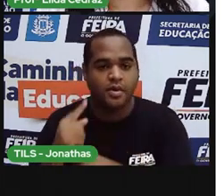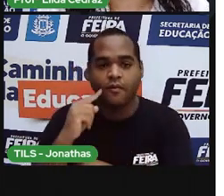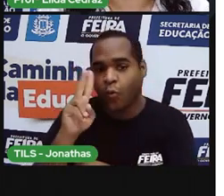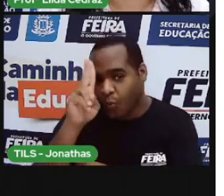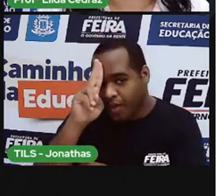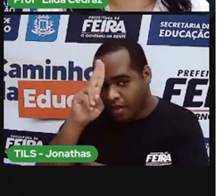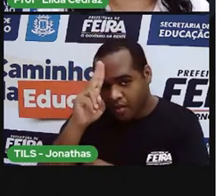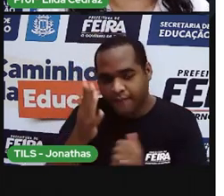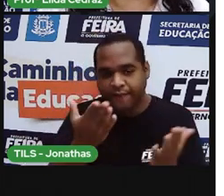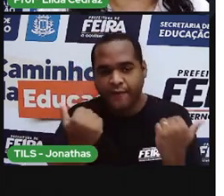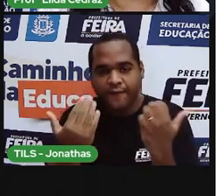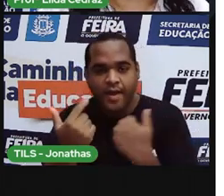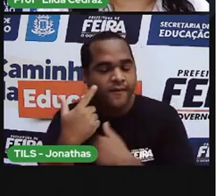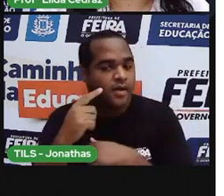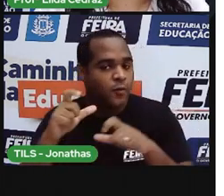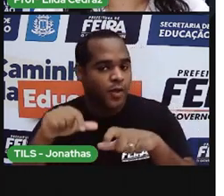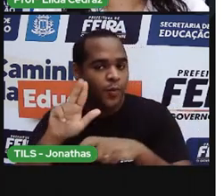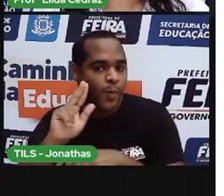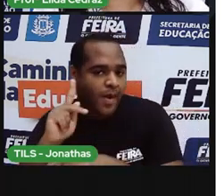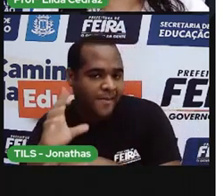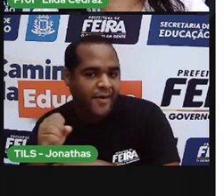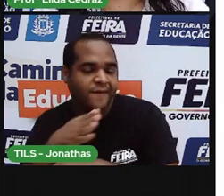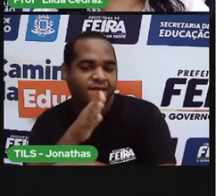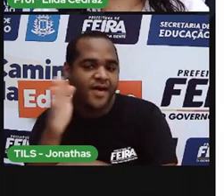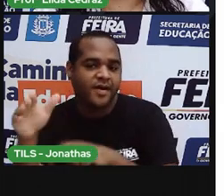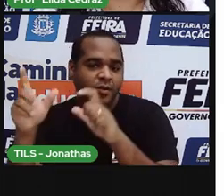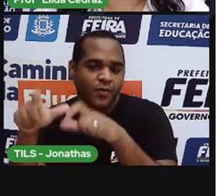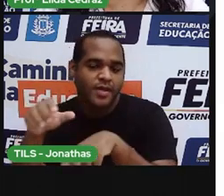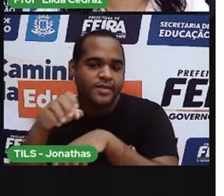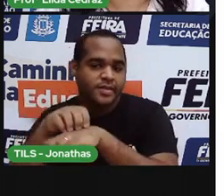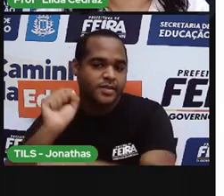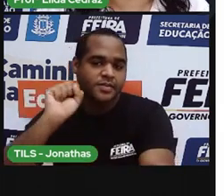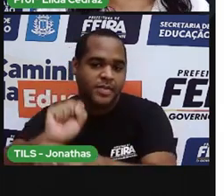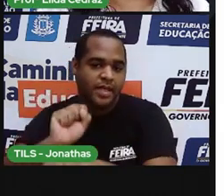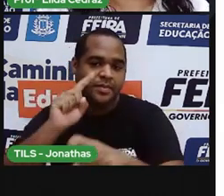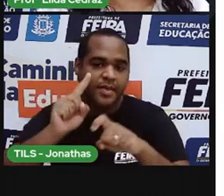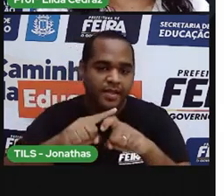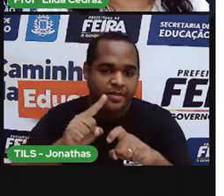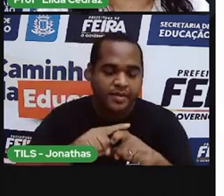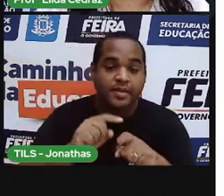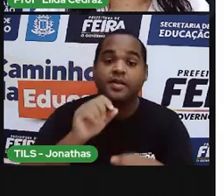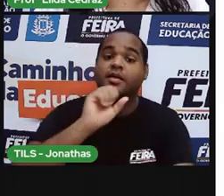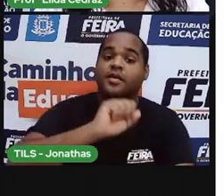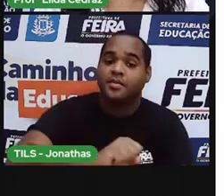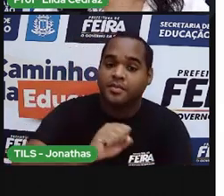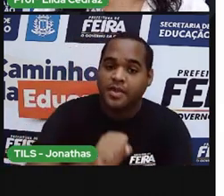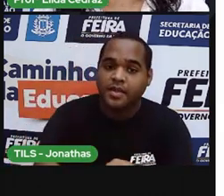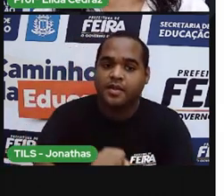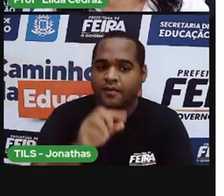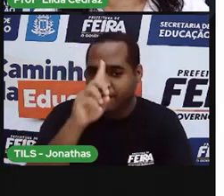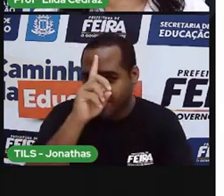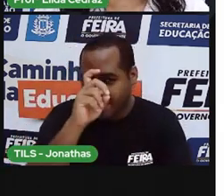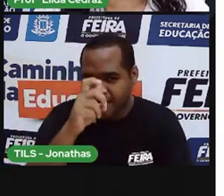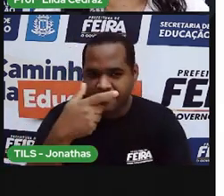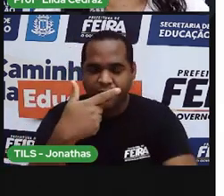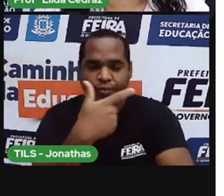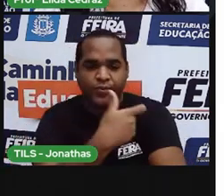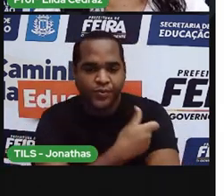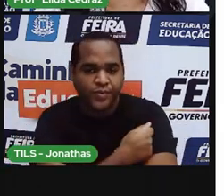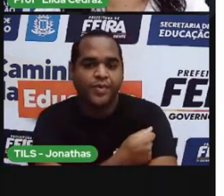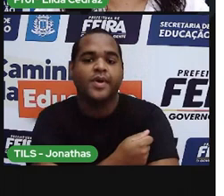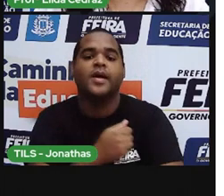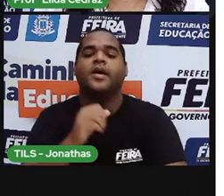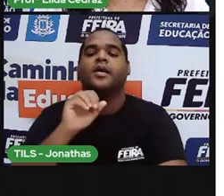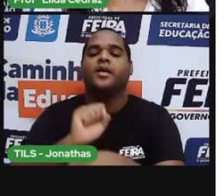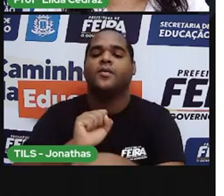UPA, vai para a UPA, passa na recepção, espera o médico, aguarda o enfermeiro aplicar a